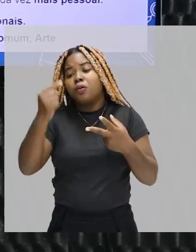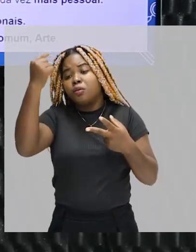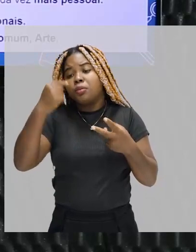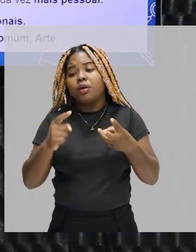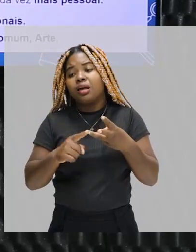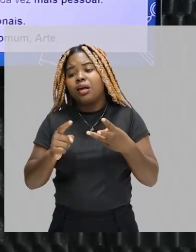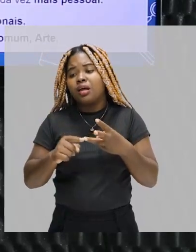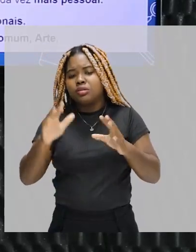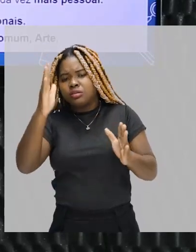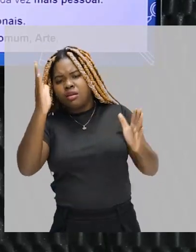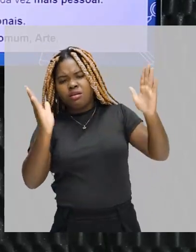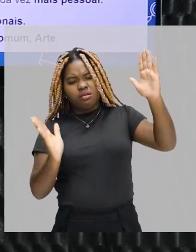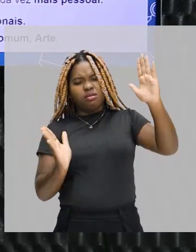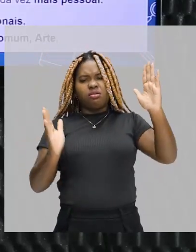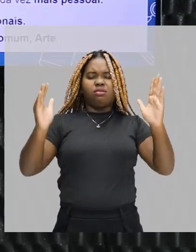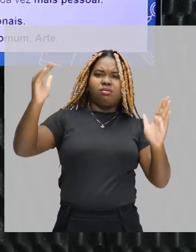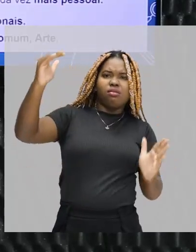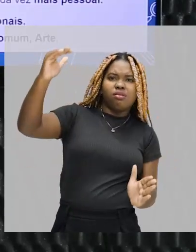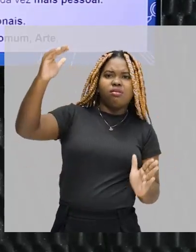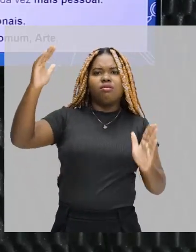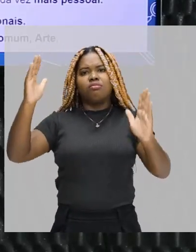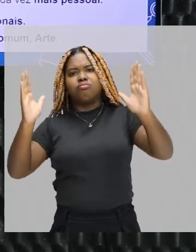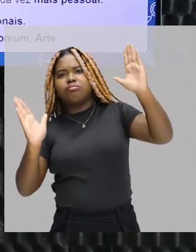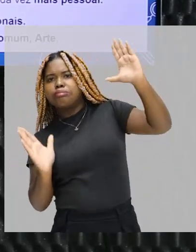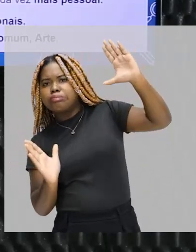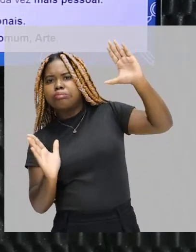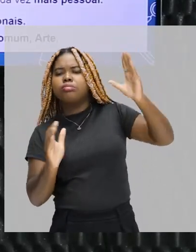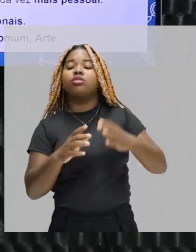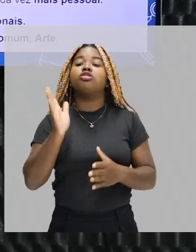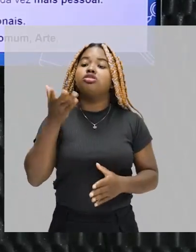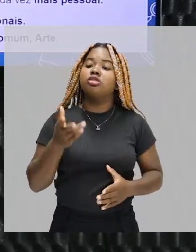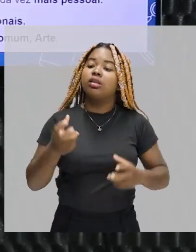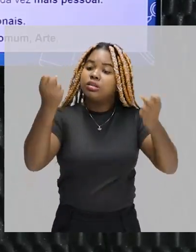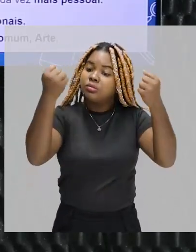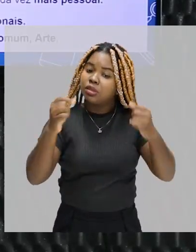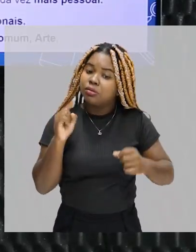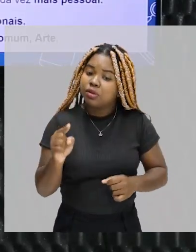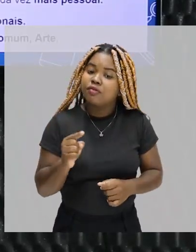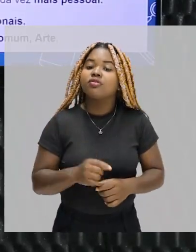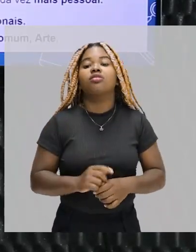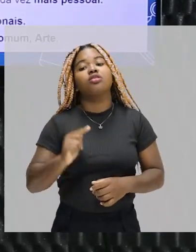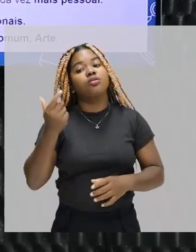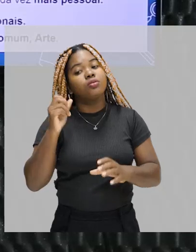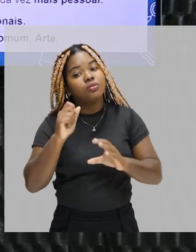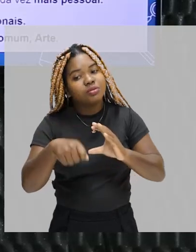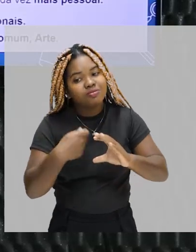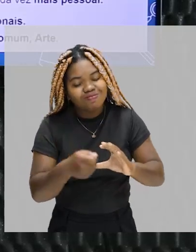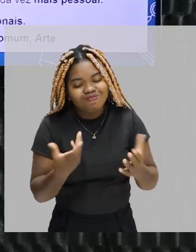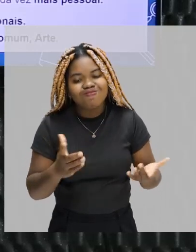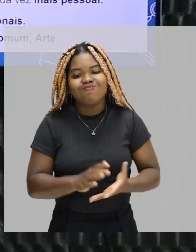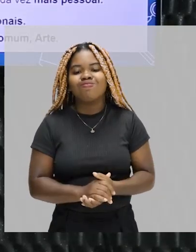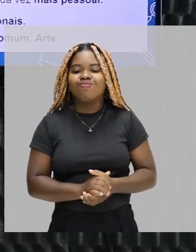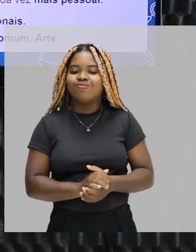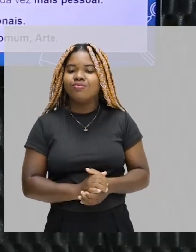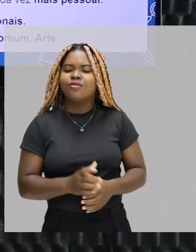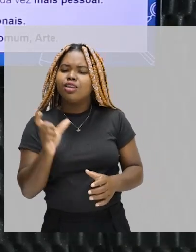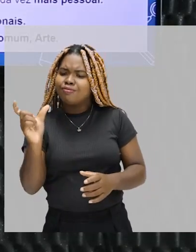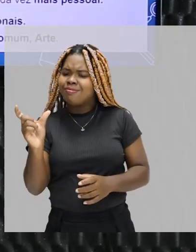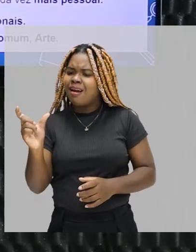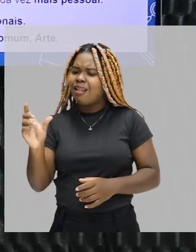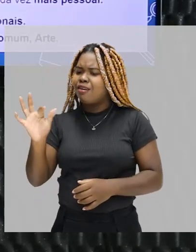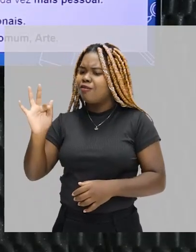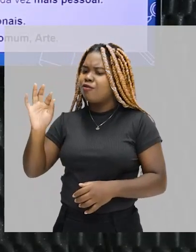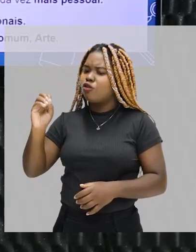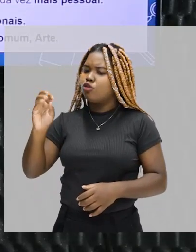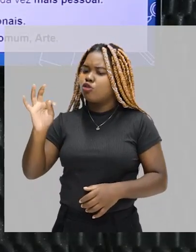testes, a gente falou sobre isso na hora de análise visual, dê uma olhada nisso. A palavra fotografia vem do grego,